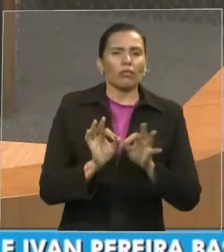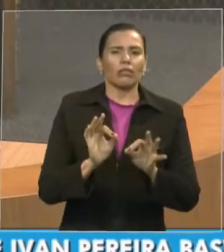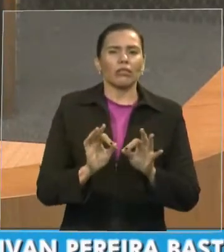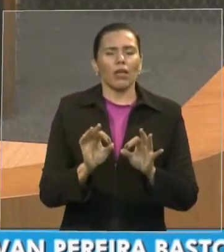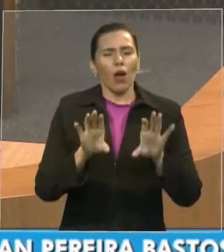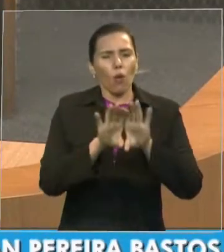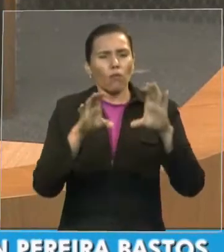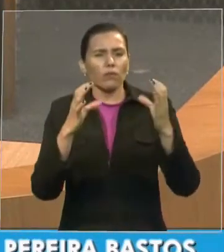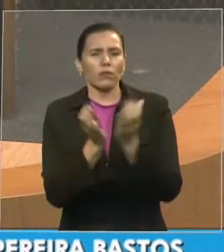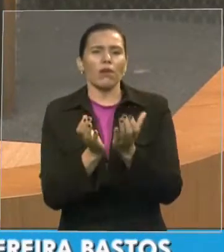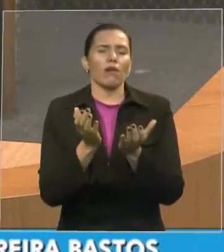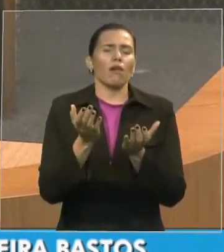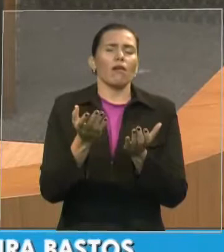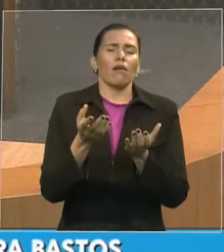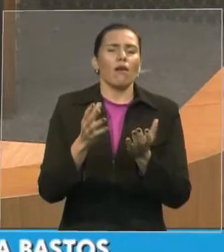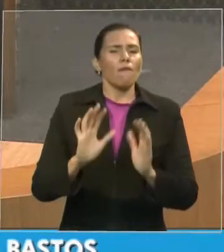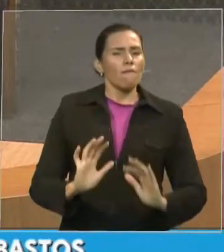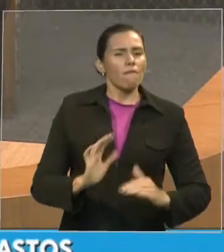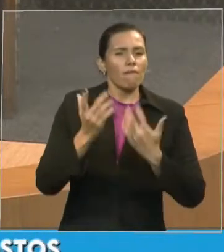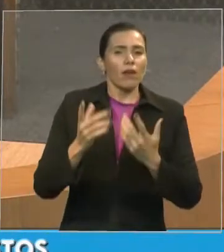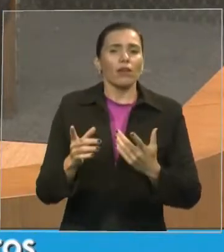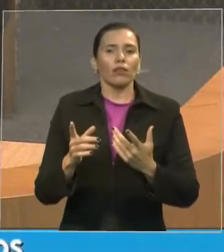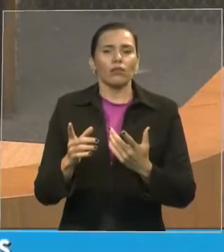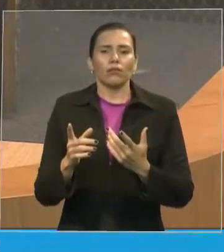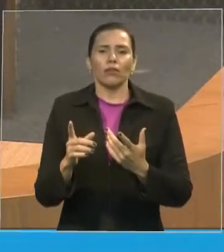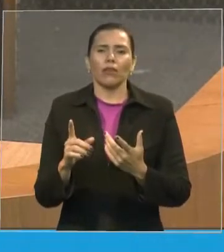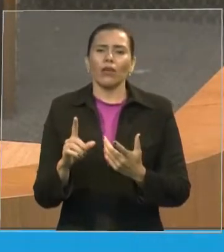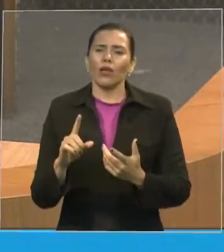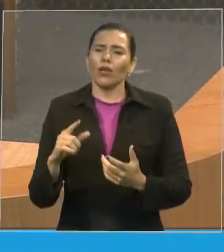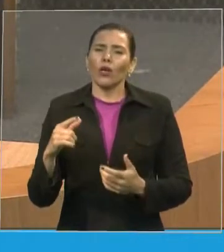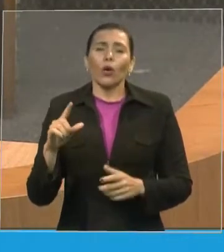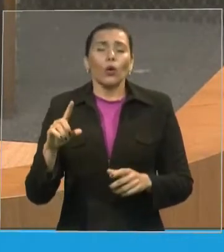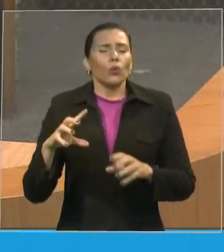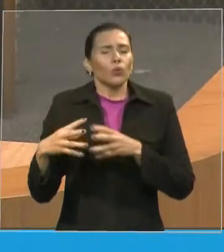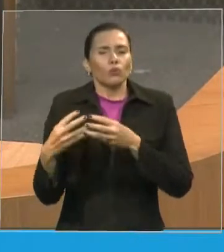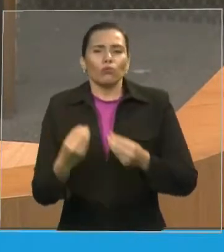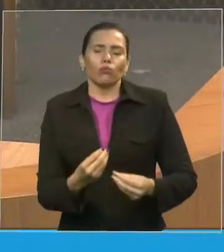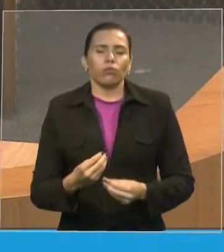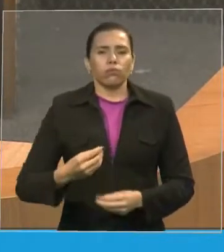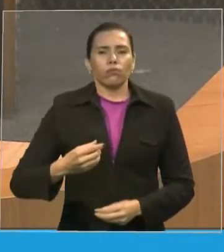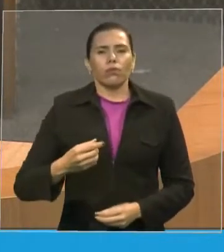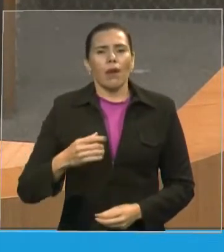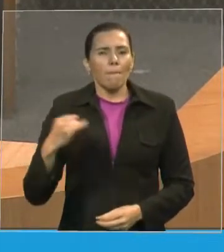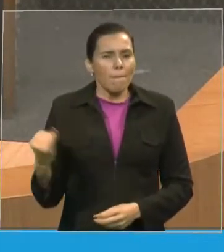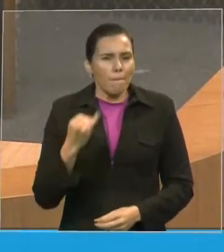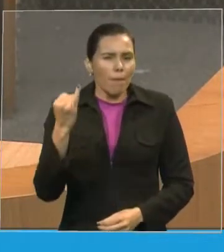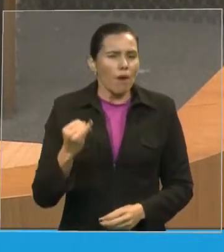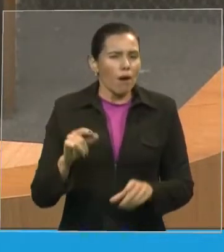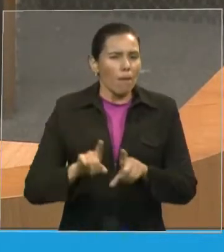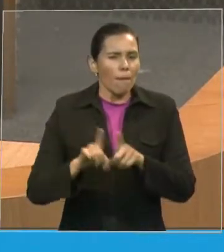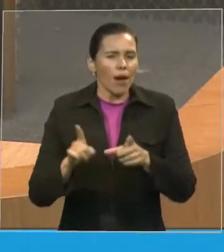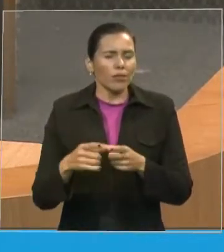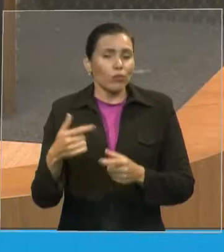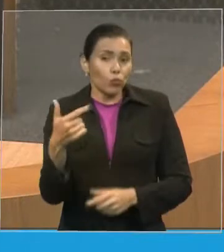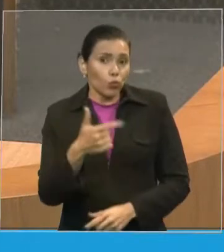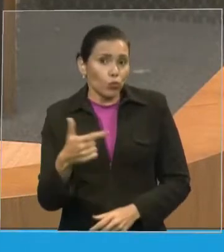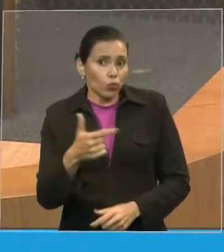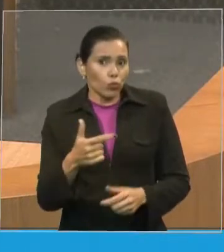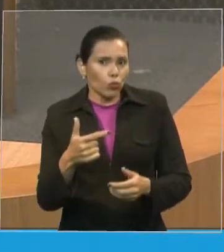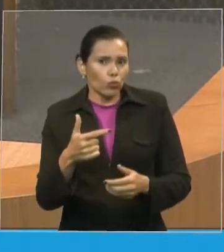é a fé que nós temos em Cristo Jesus, e essa nos une para sempre, não só como assembleanos,